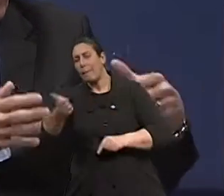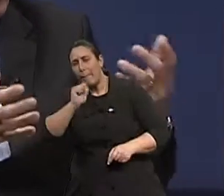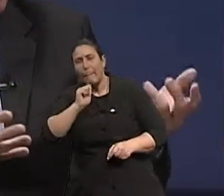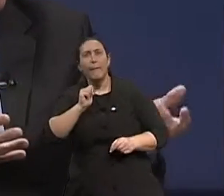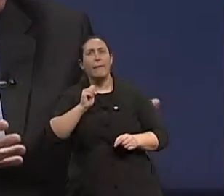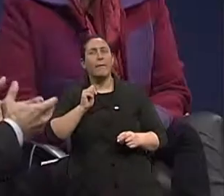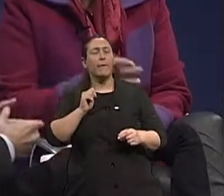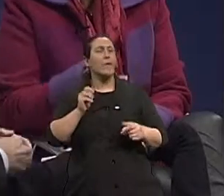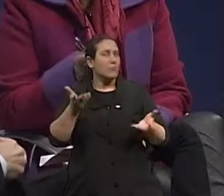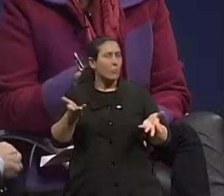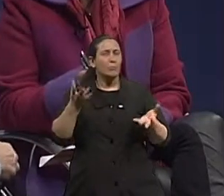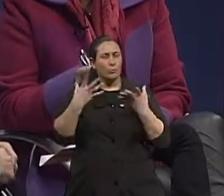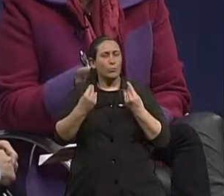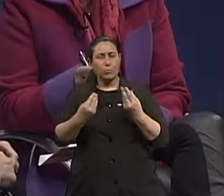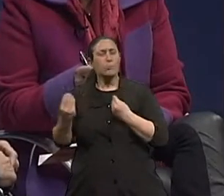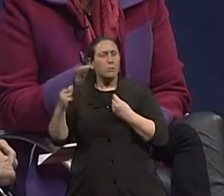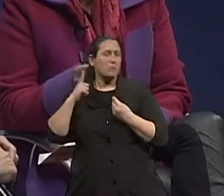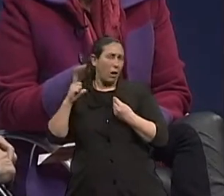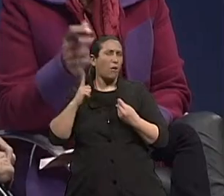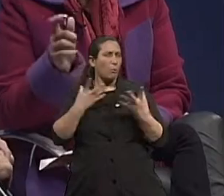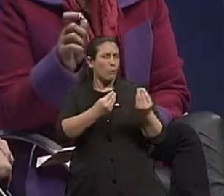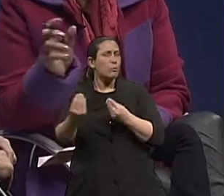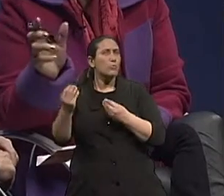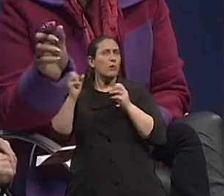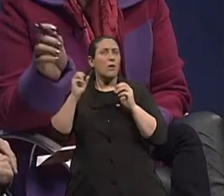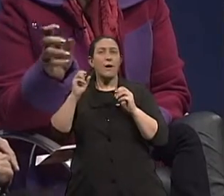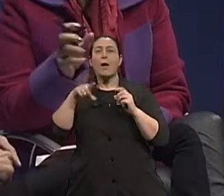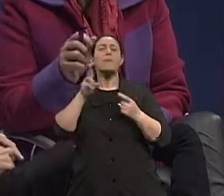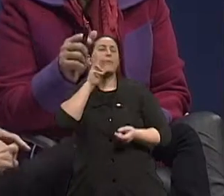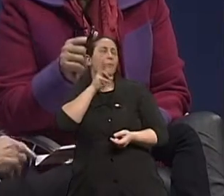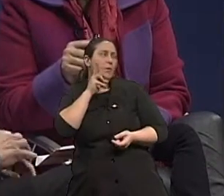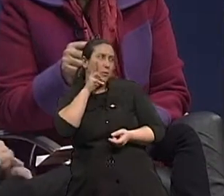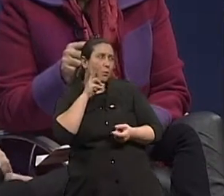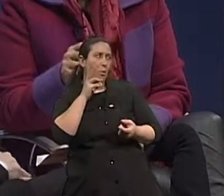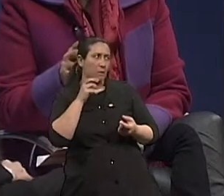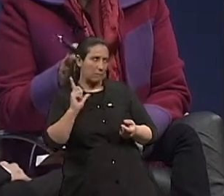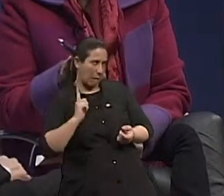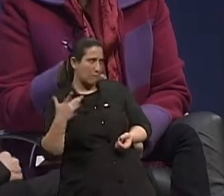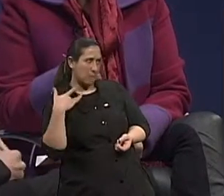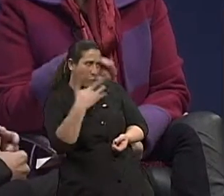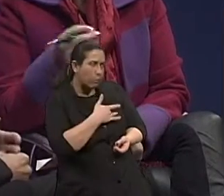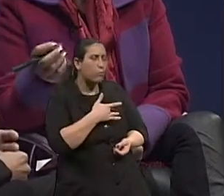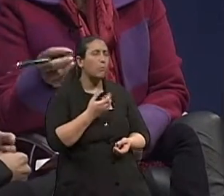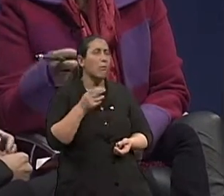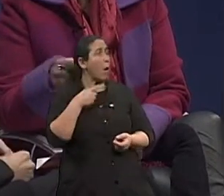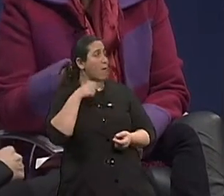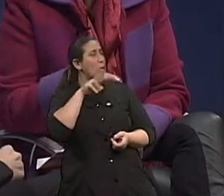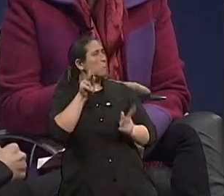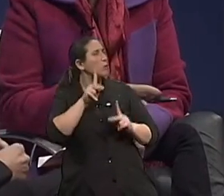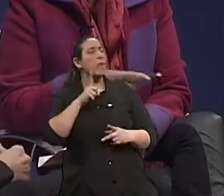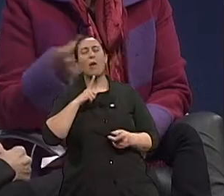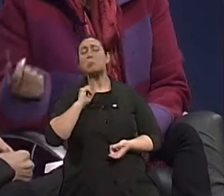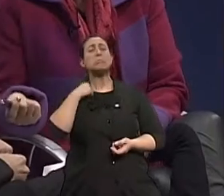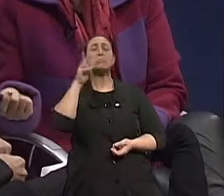o... enfim. De beber muito, nosso estado também se bebe muito. Exatamente. Vinho não é tão saudável quando dizem, porque tem pessoas que dizem, eu bebo vinho desde